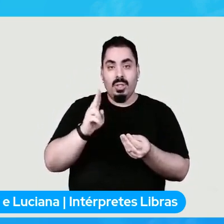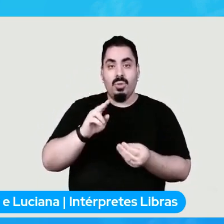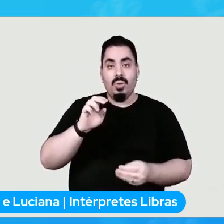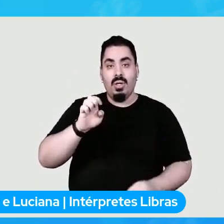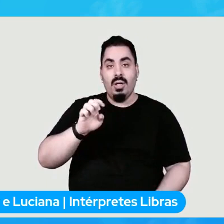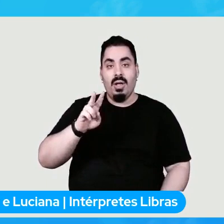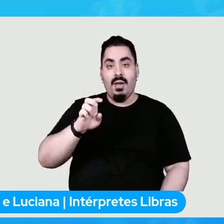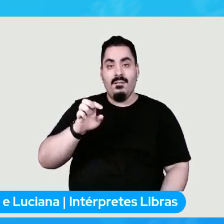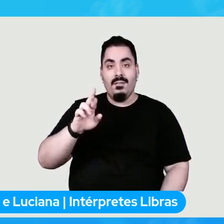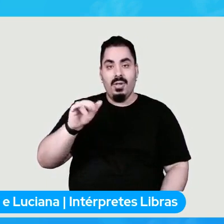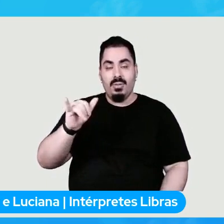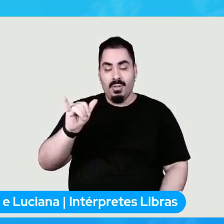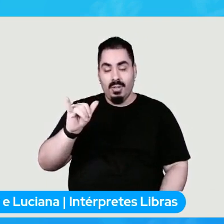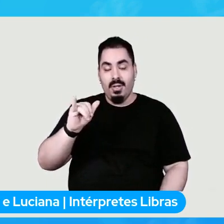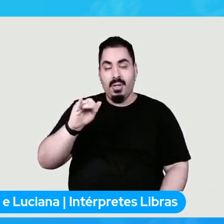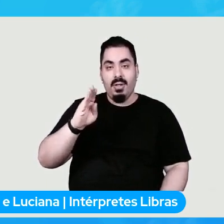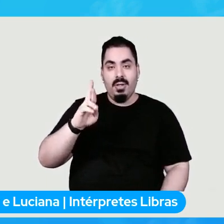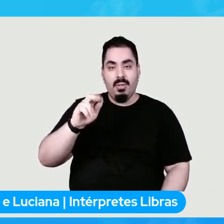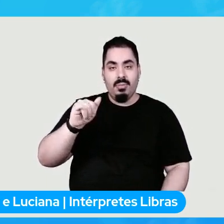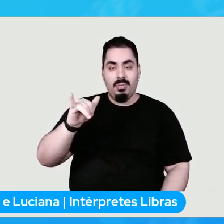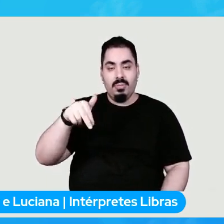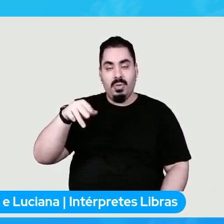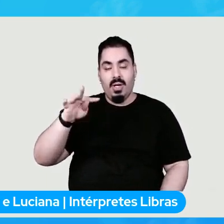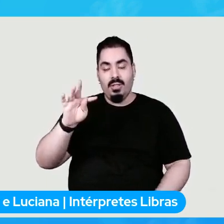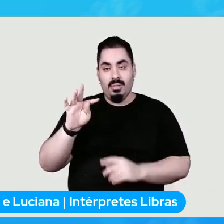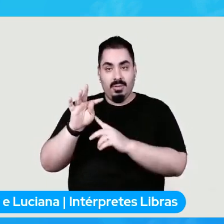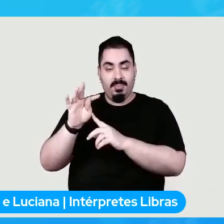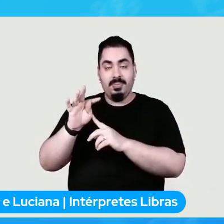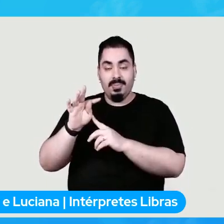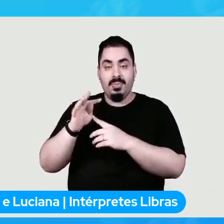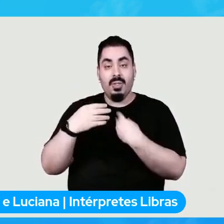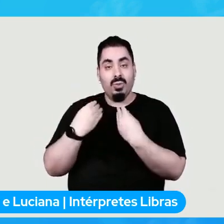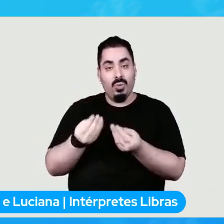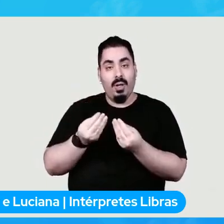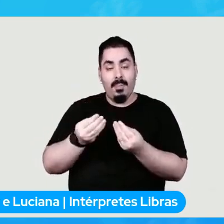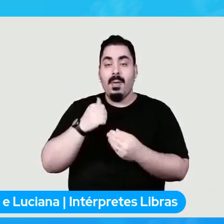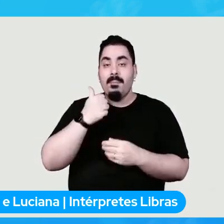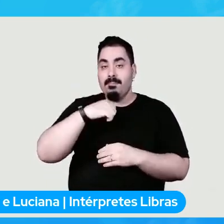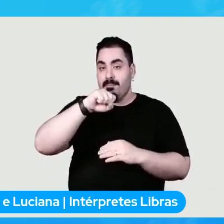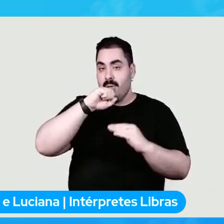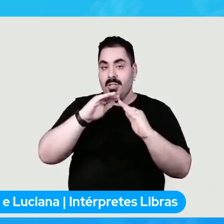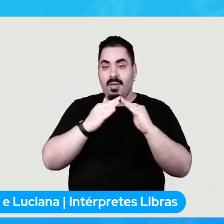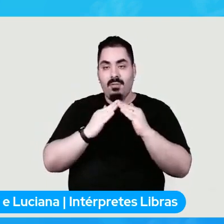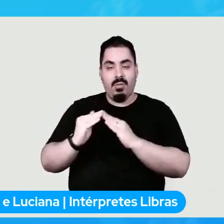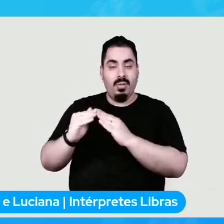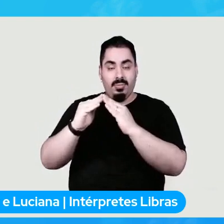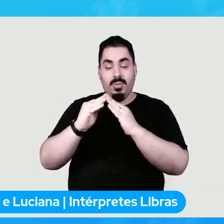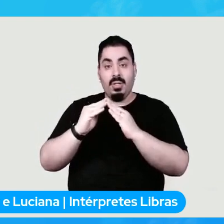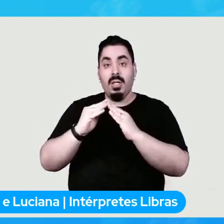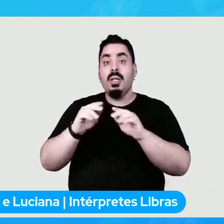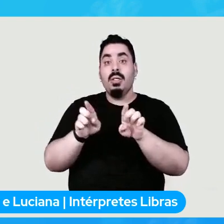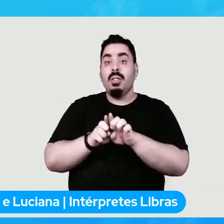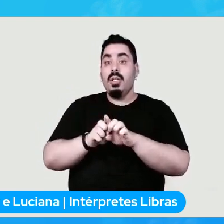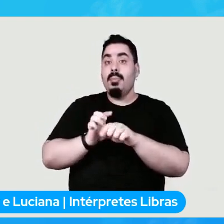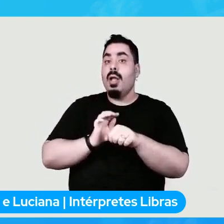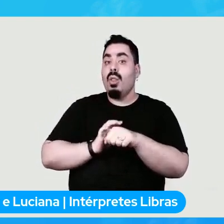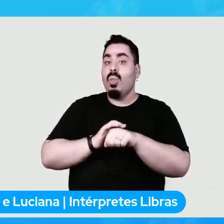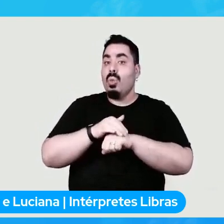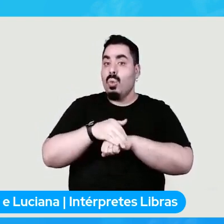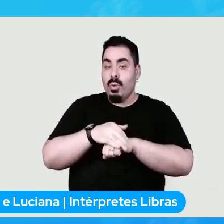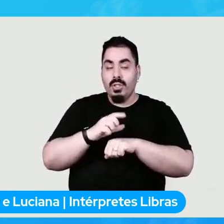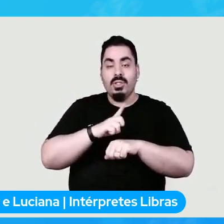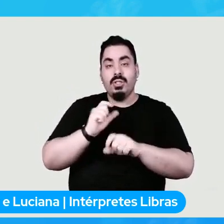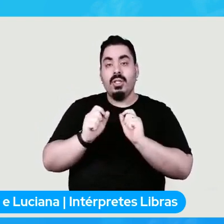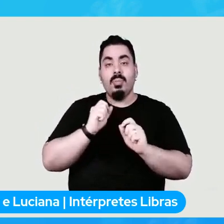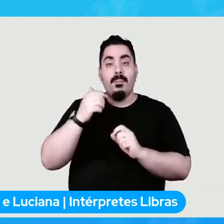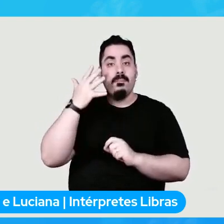mais tarde, aviso a todos que haverá palestras Relâmpago e que o cadastro para participação é no